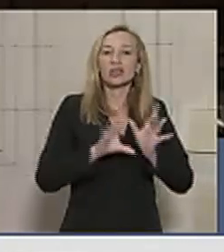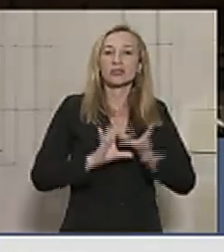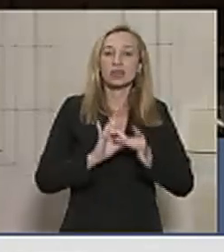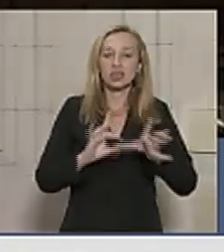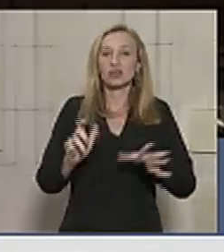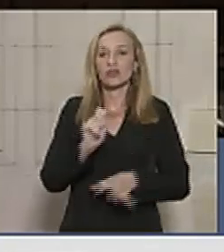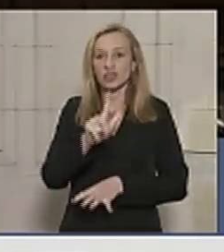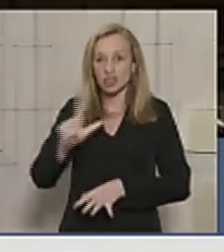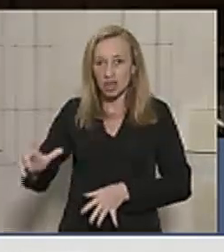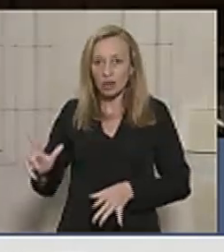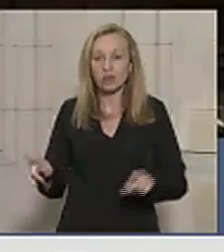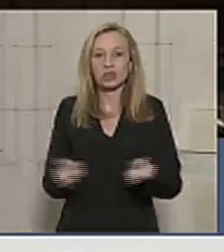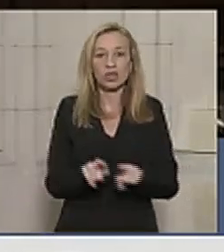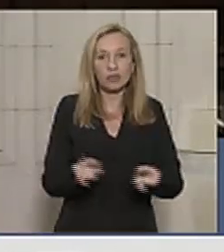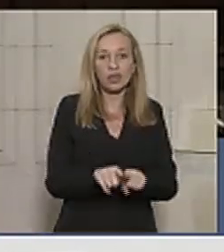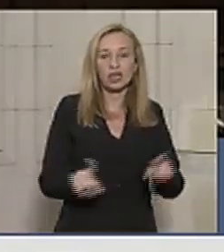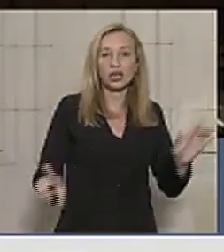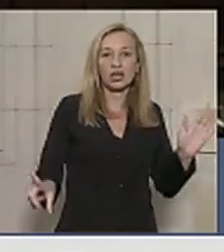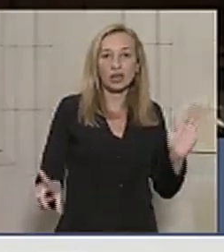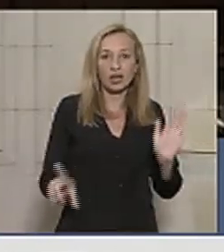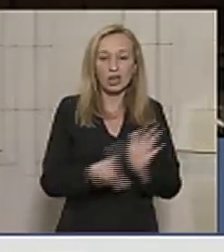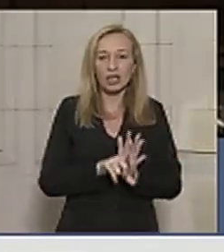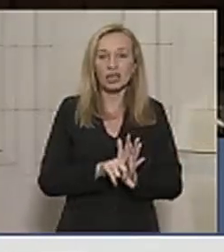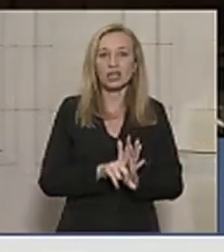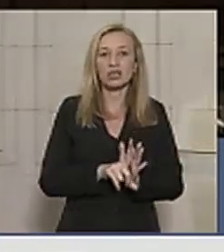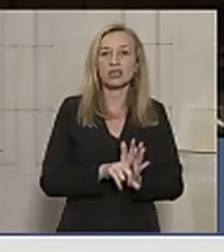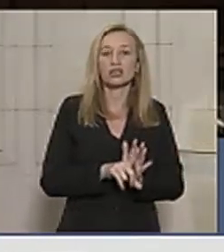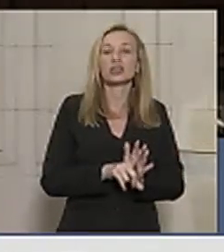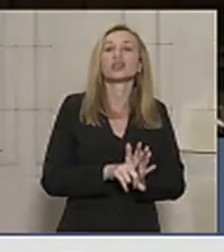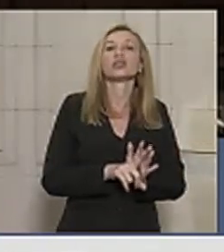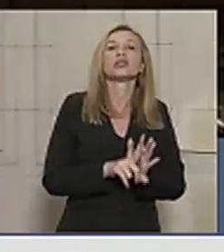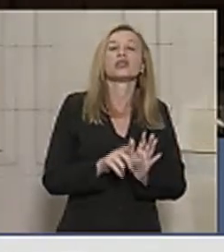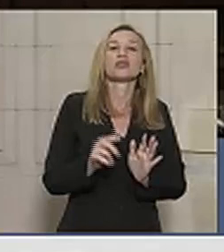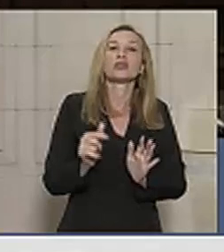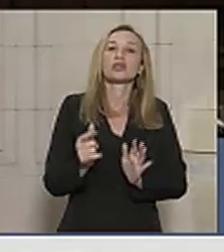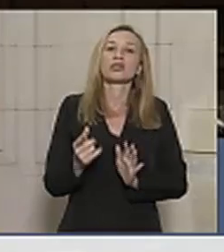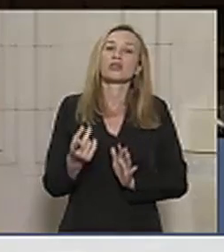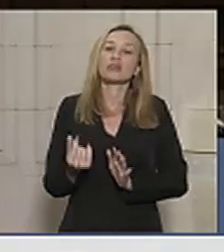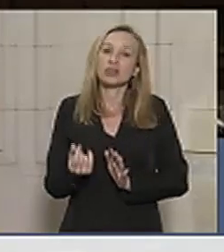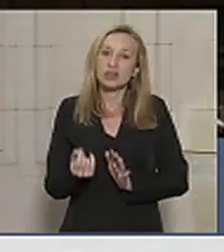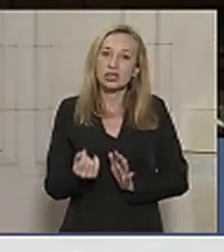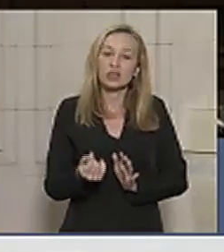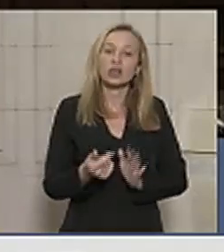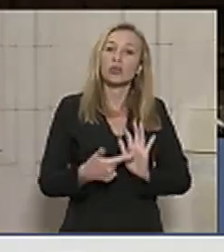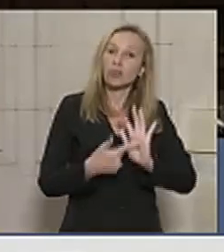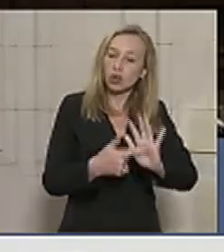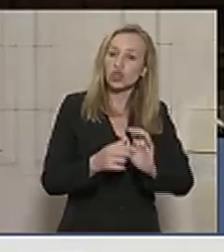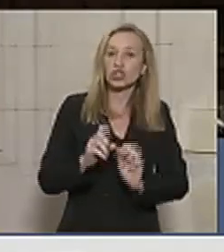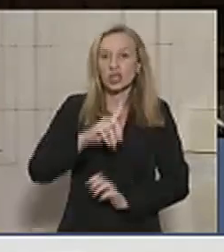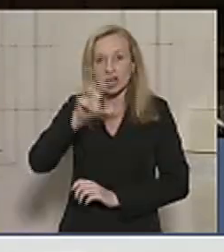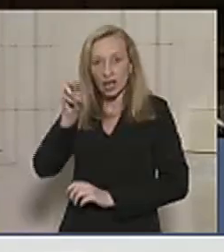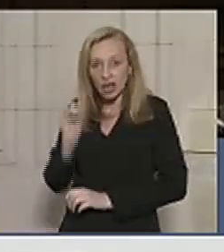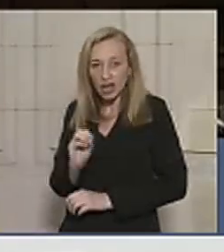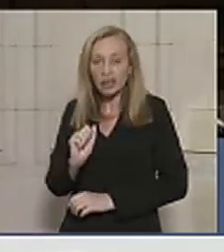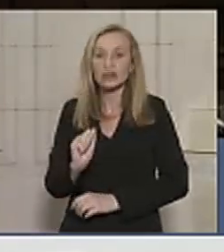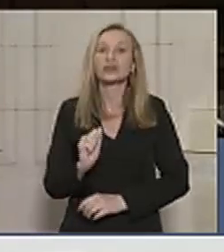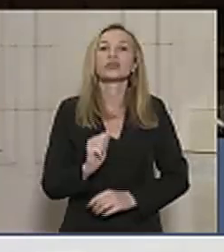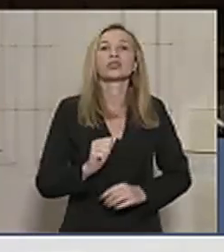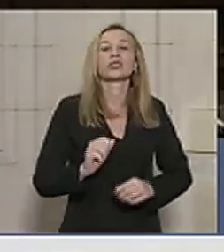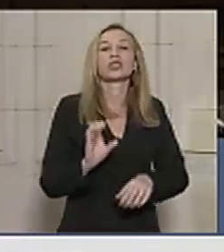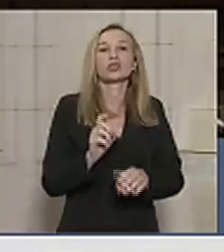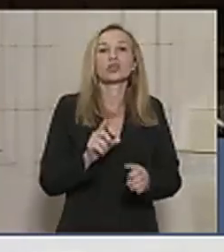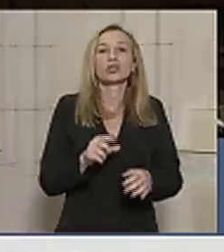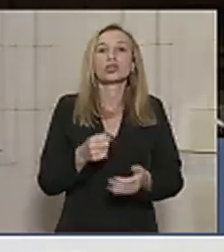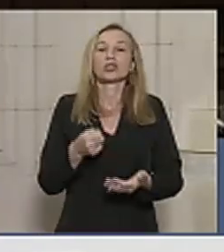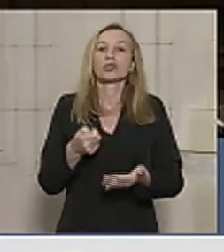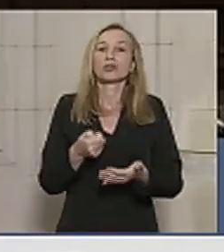e também a lei de calamidade financeira, disponha de forma clara e objetiva que a vigência dos concursos está